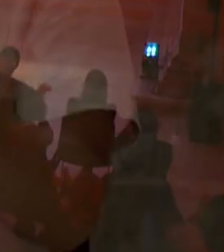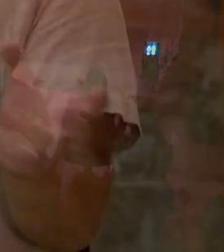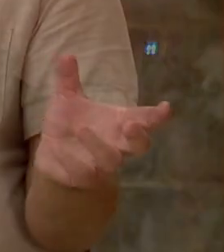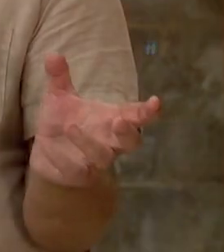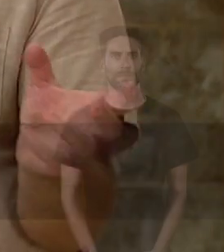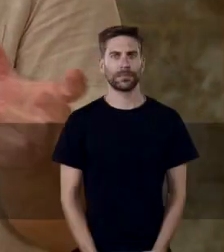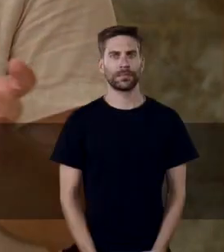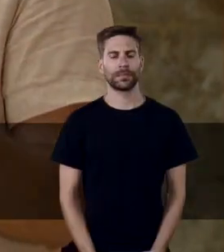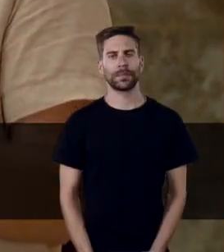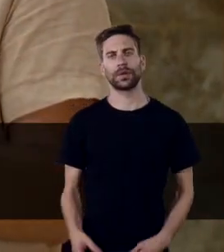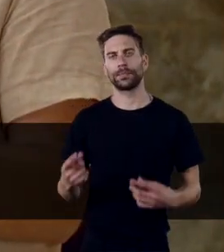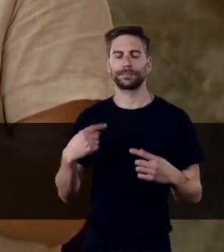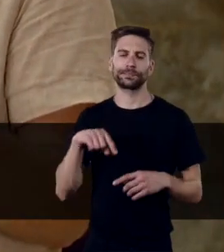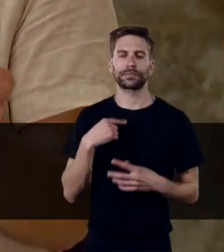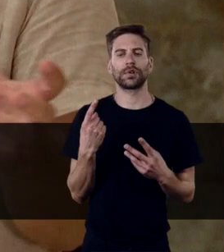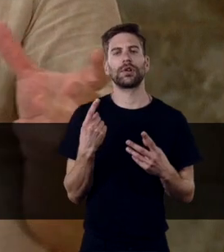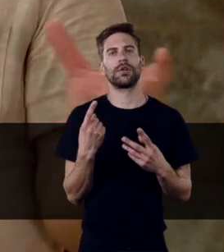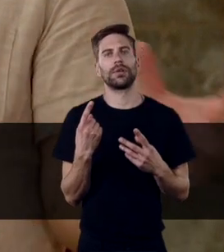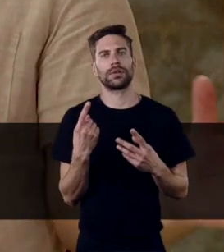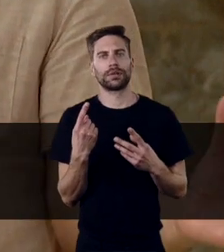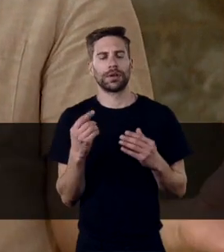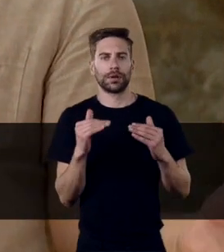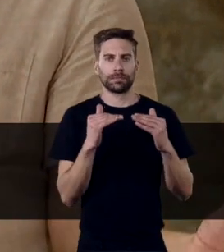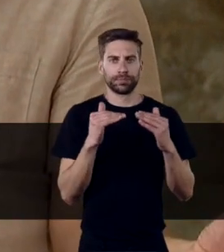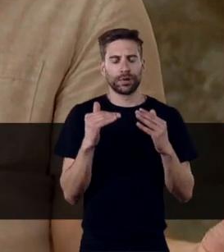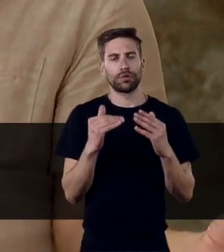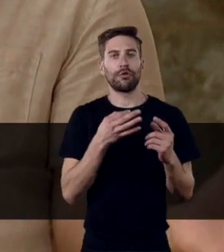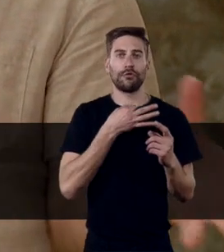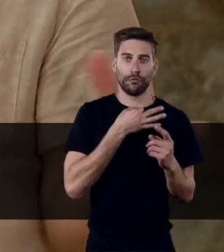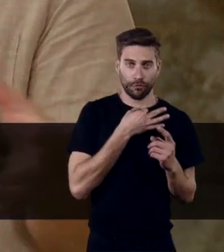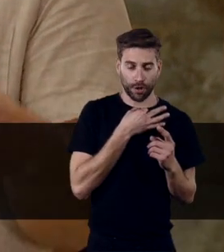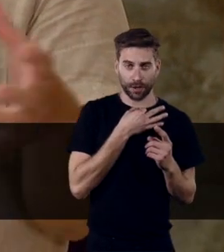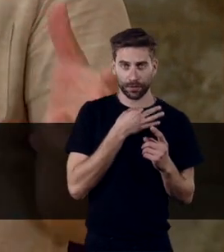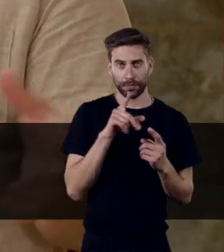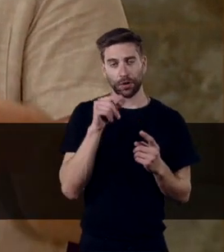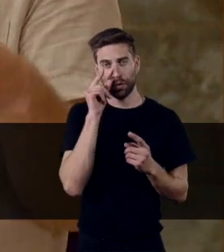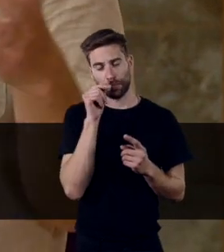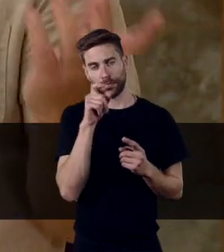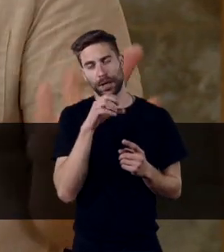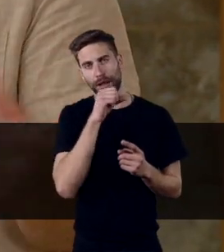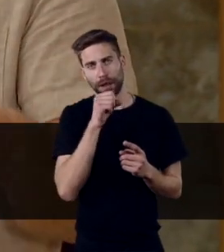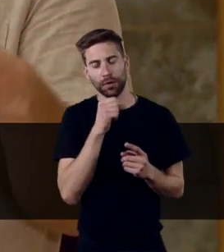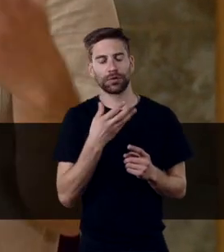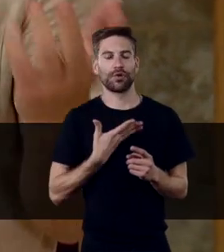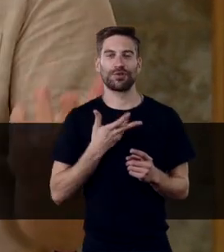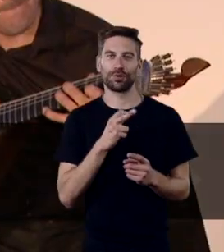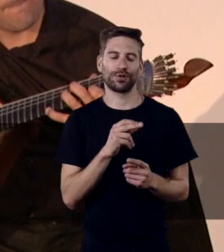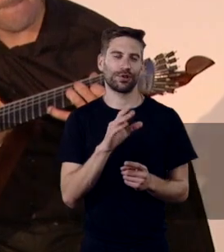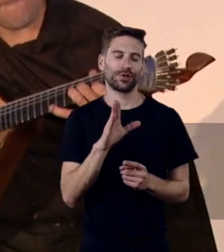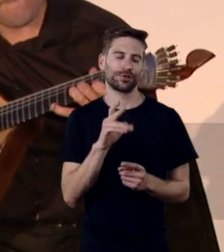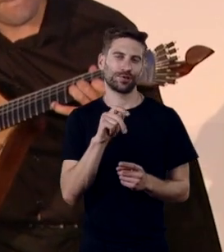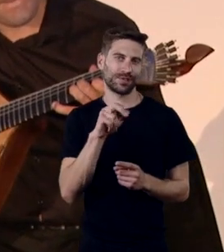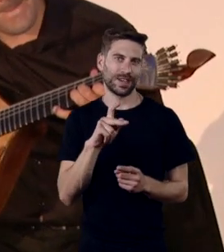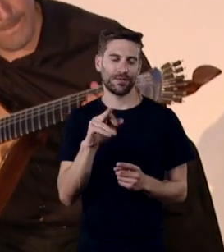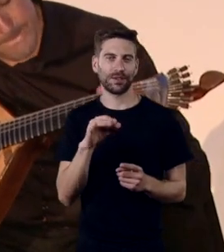Fizemos trazer um bocadinho dos três momentos, um momento de Fábio, onde ele era um cantor, doutor José Afonso, cantava Fato Coimbra,